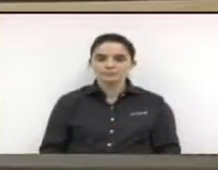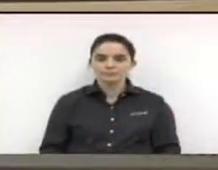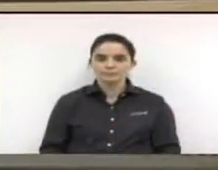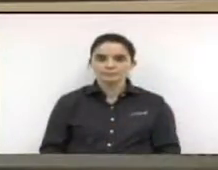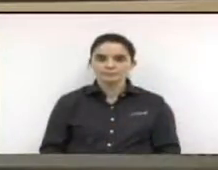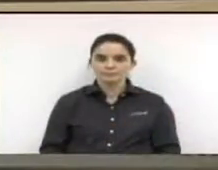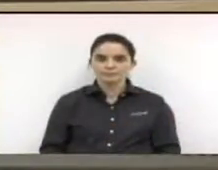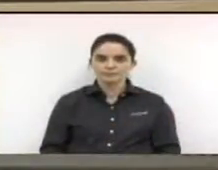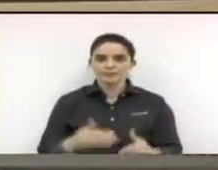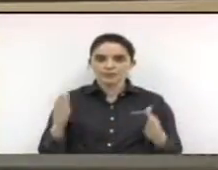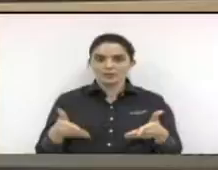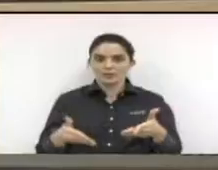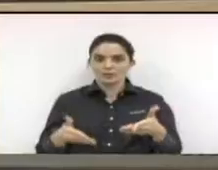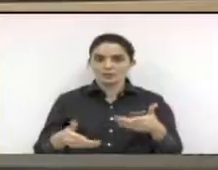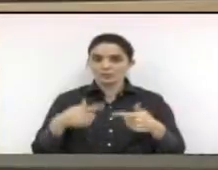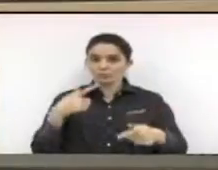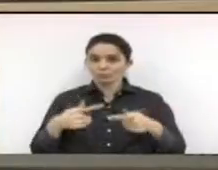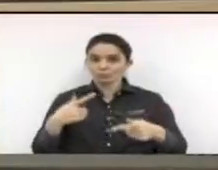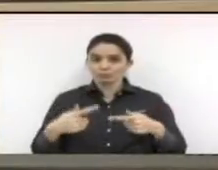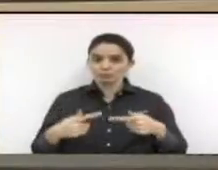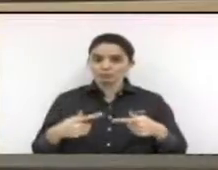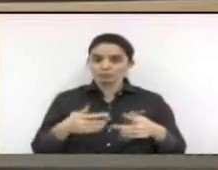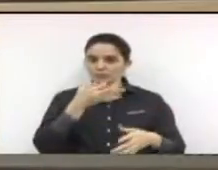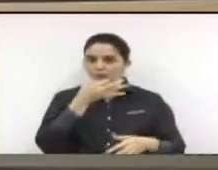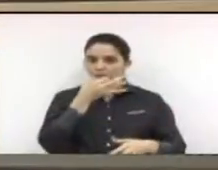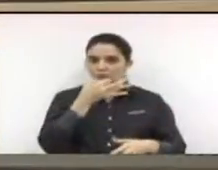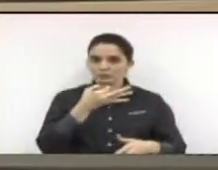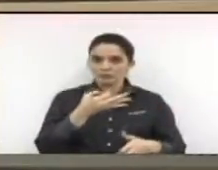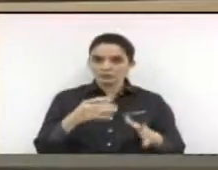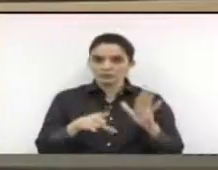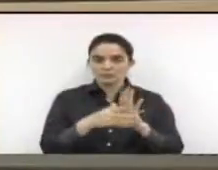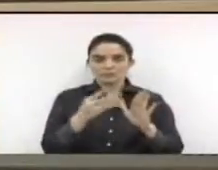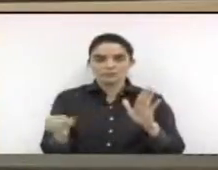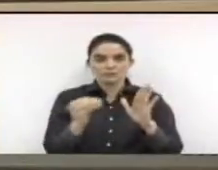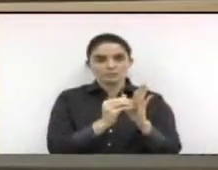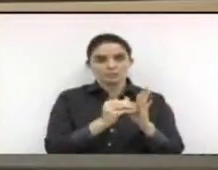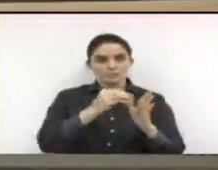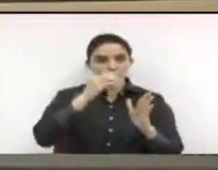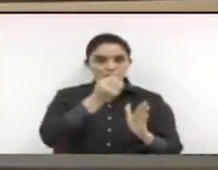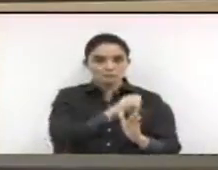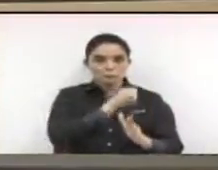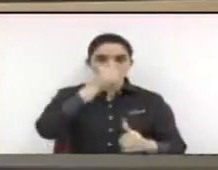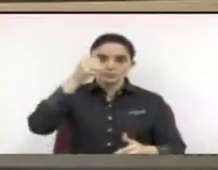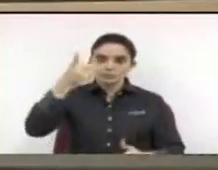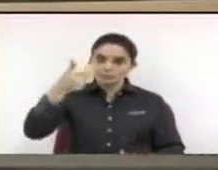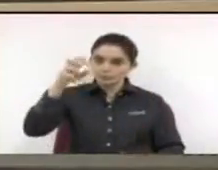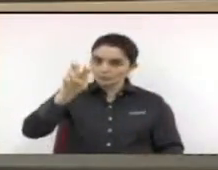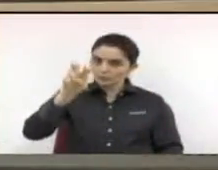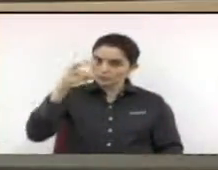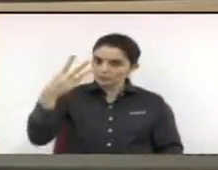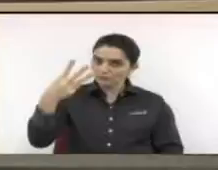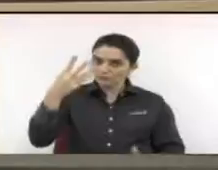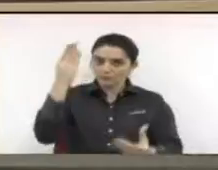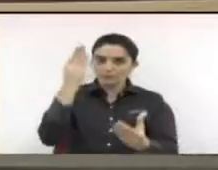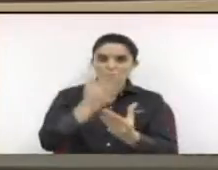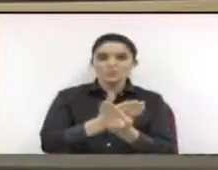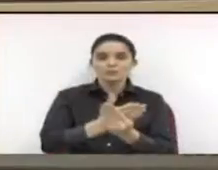Agora está em discussão a emenda 153 e o protocolo